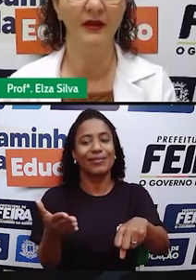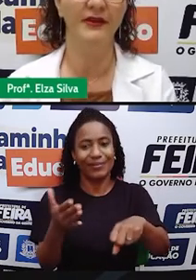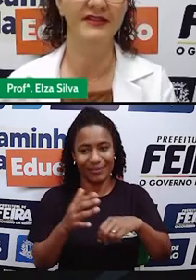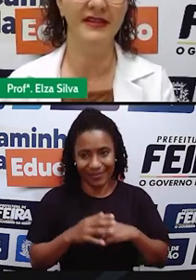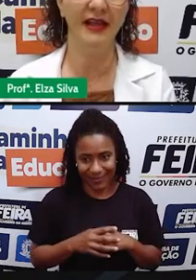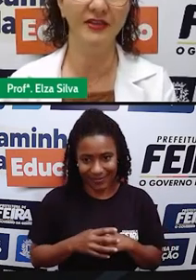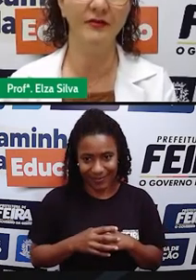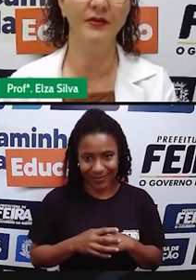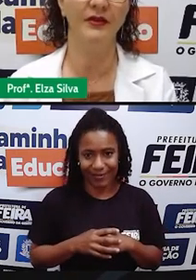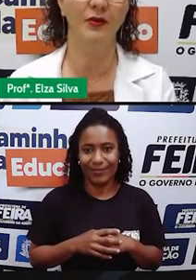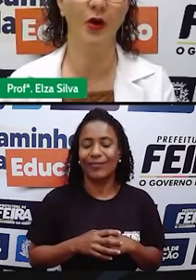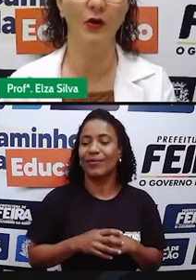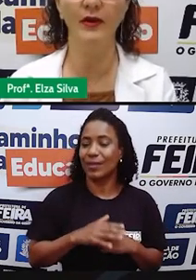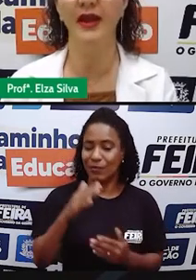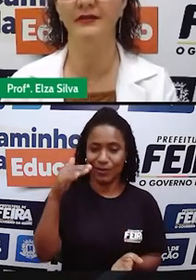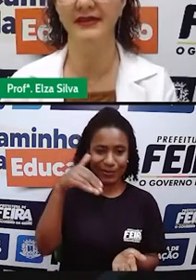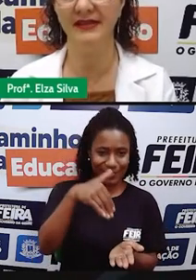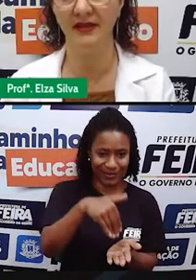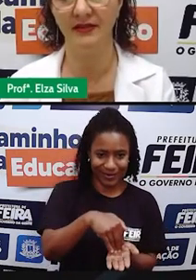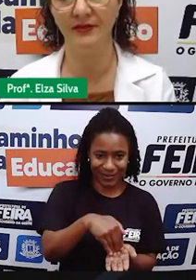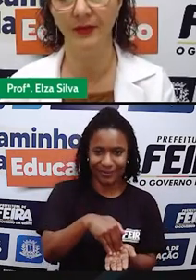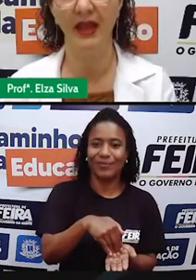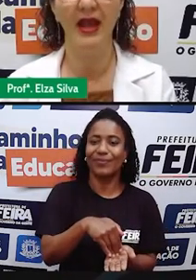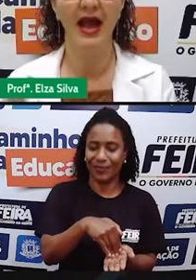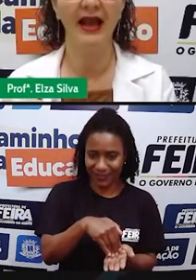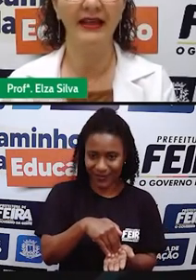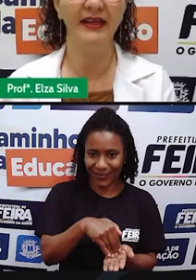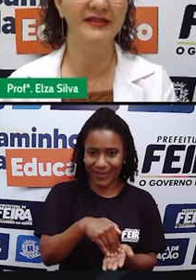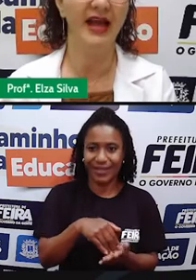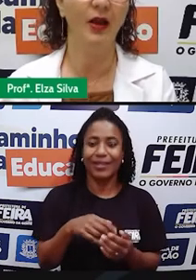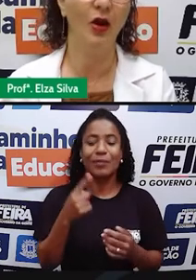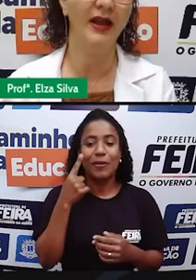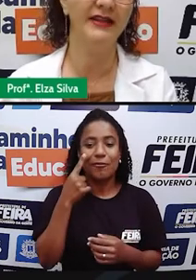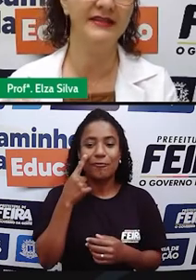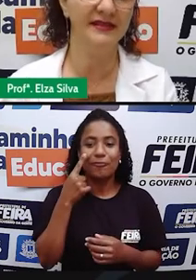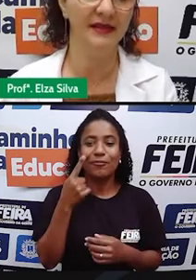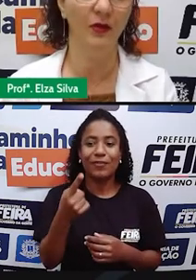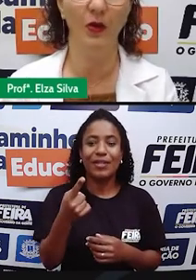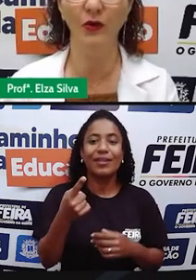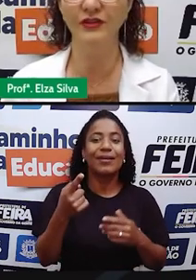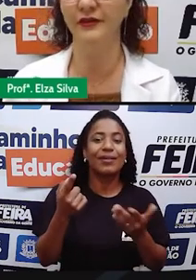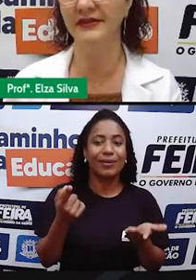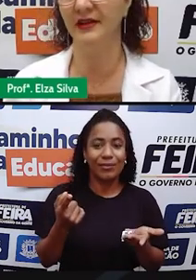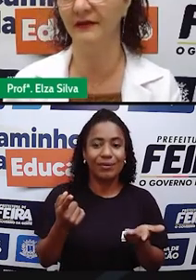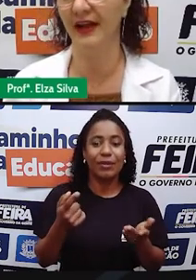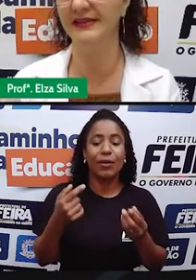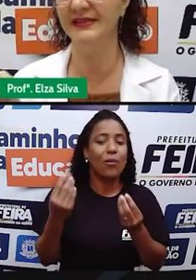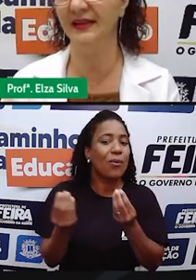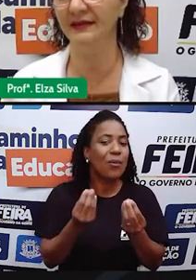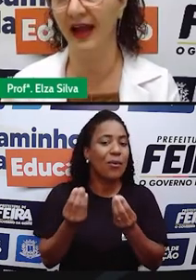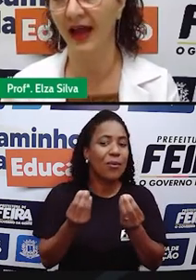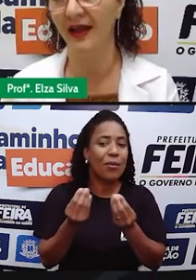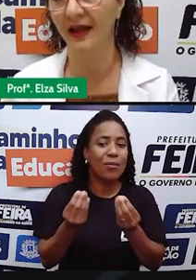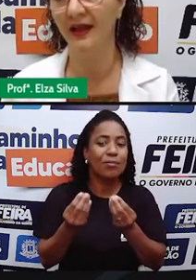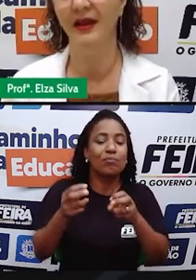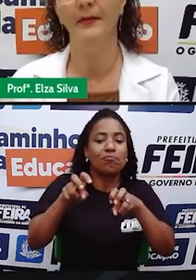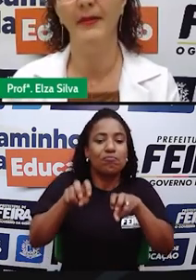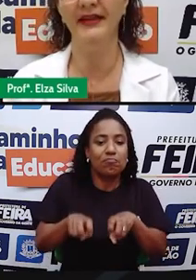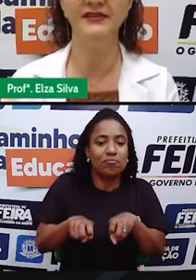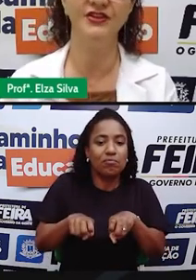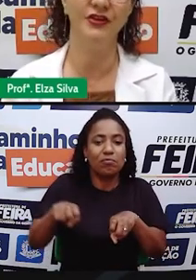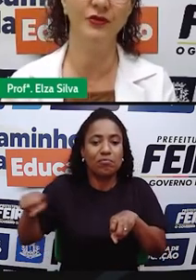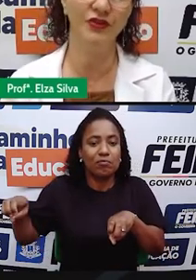fim, The Section, The Row and The Seat. Aqui está a localização onde você vai sentar